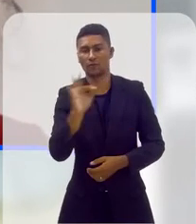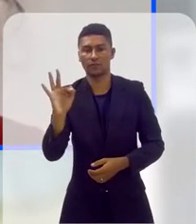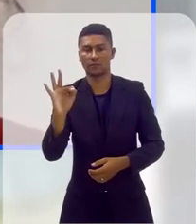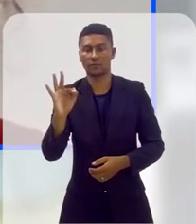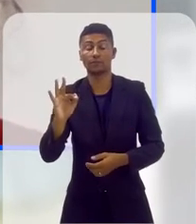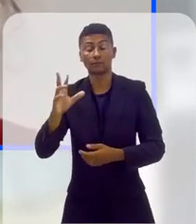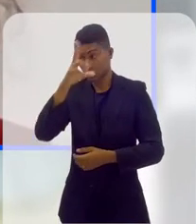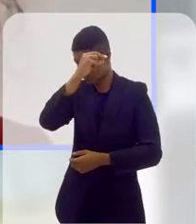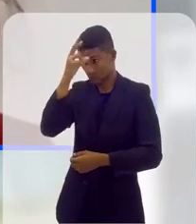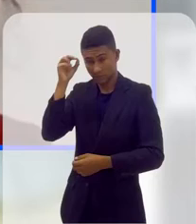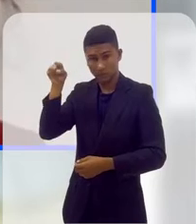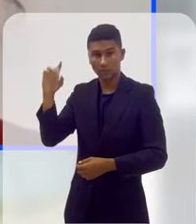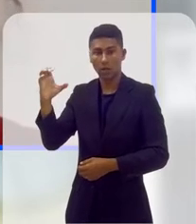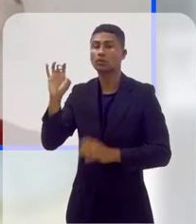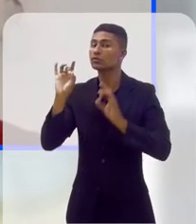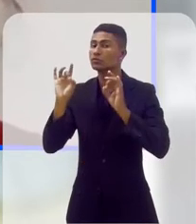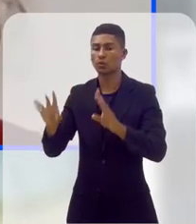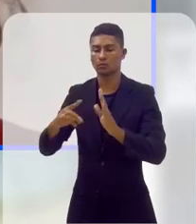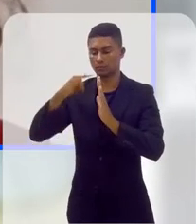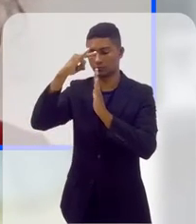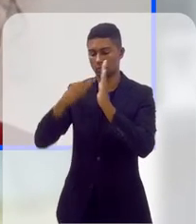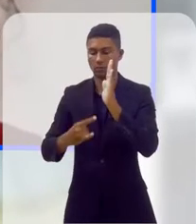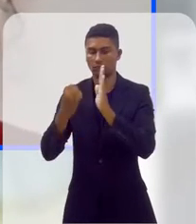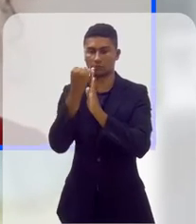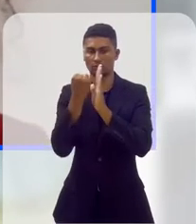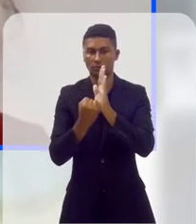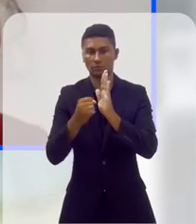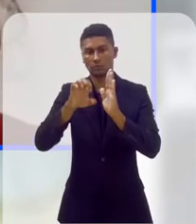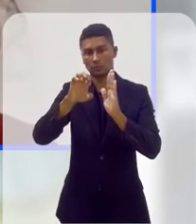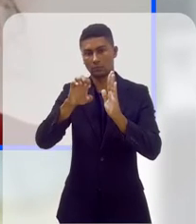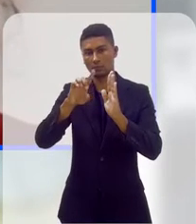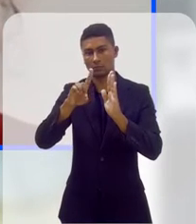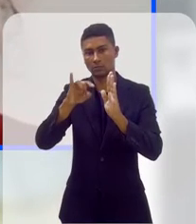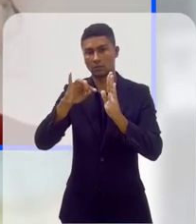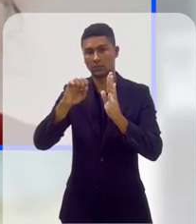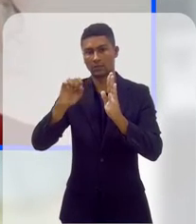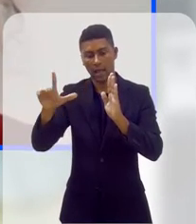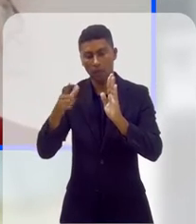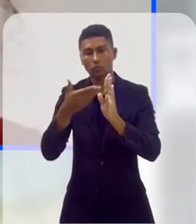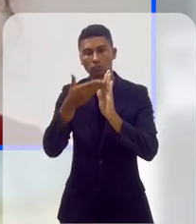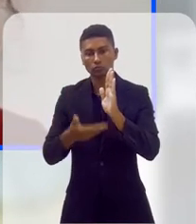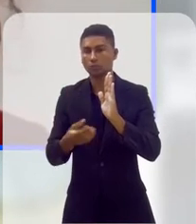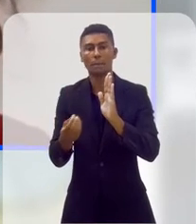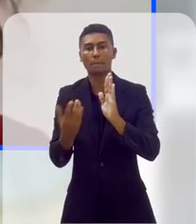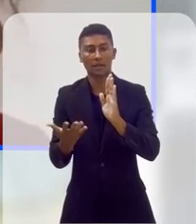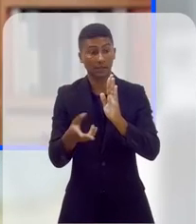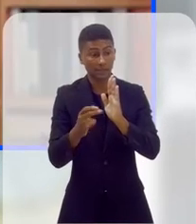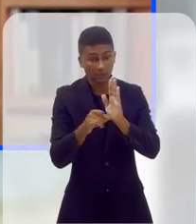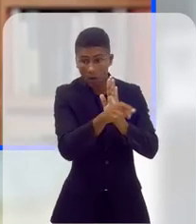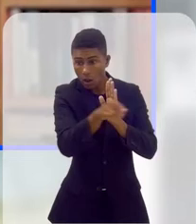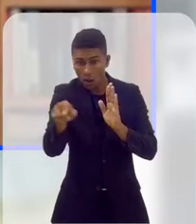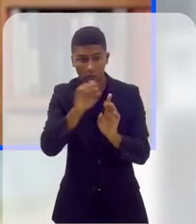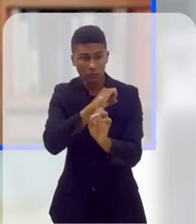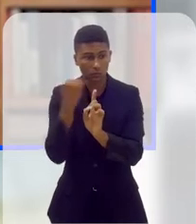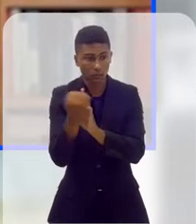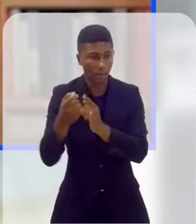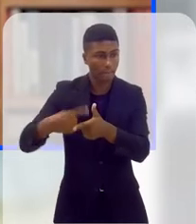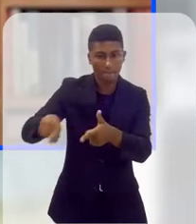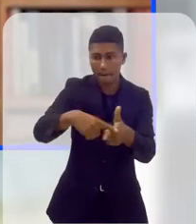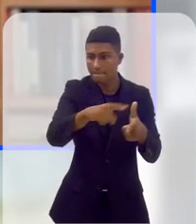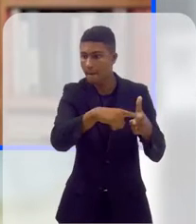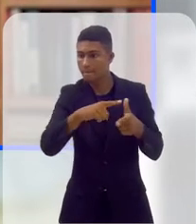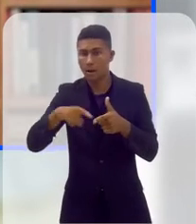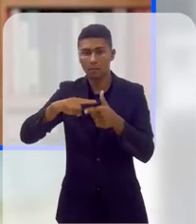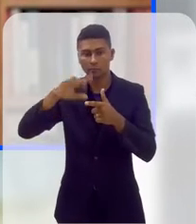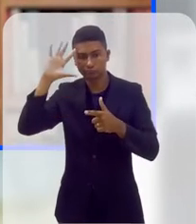Niterói, ela participa apenas lançando esse edital, um edital que ele é criado para que problemas públicos possam ser